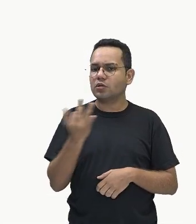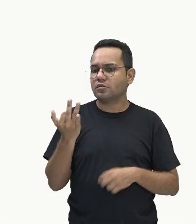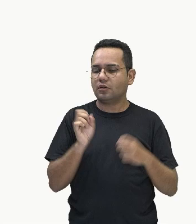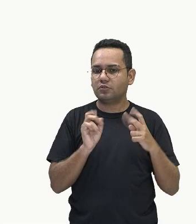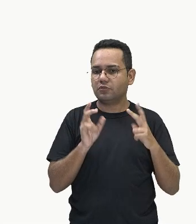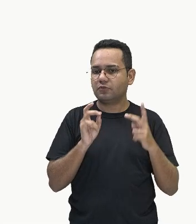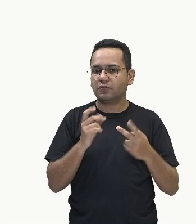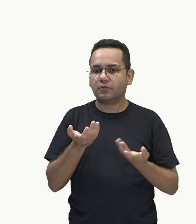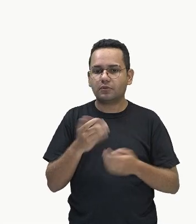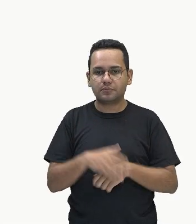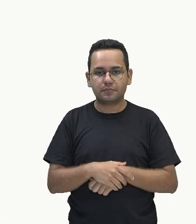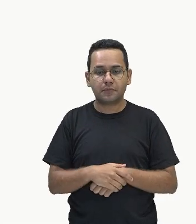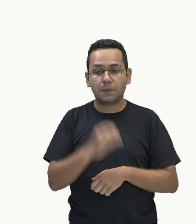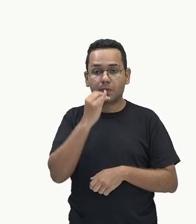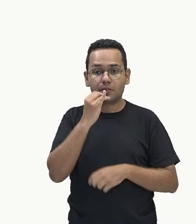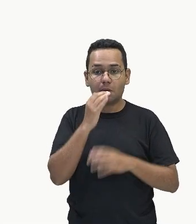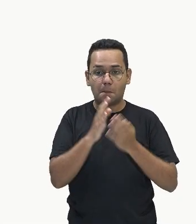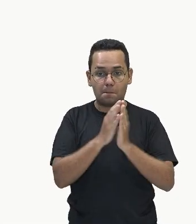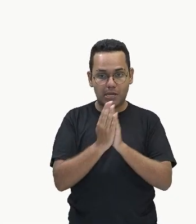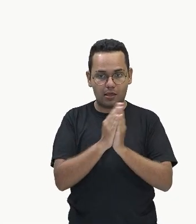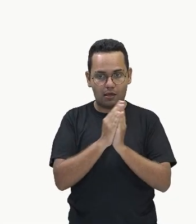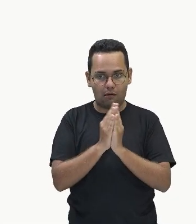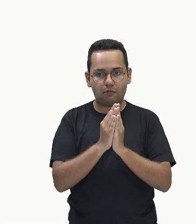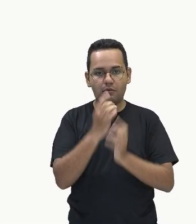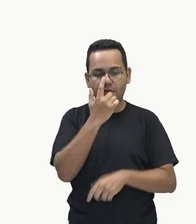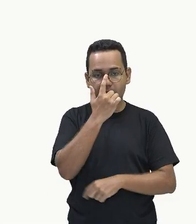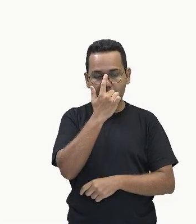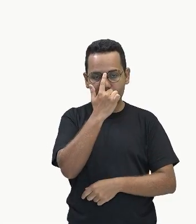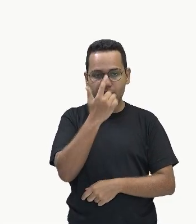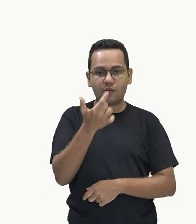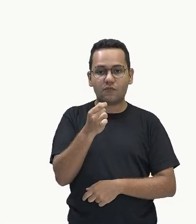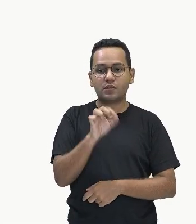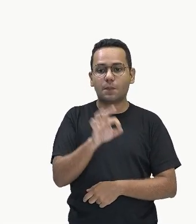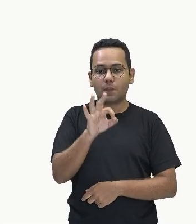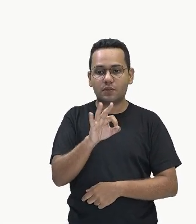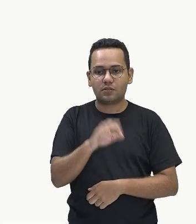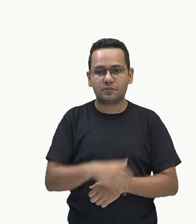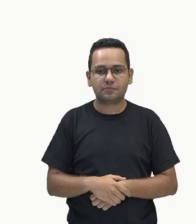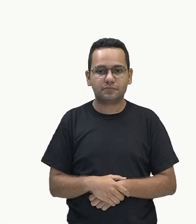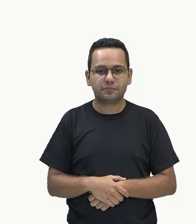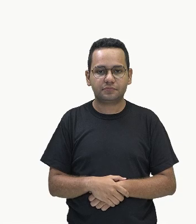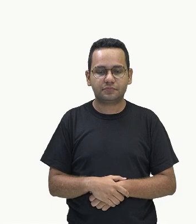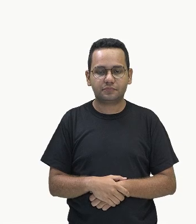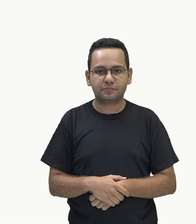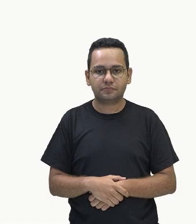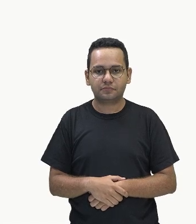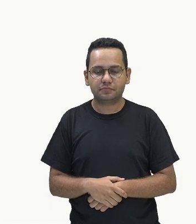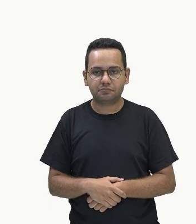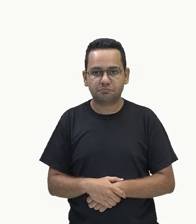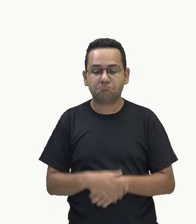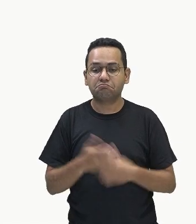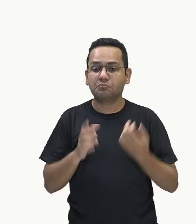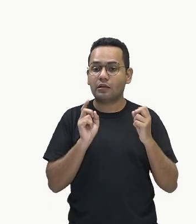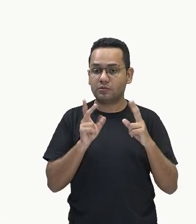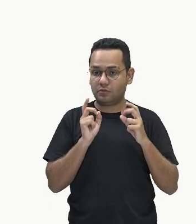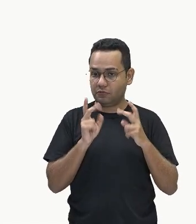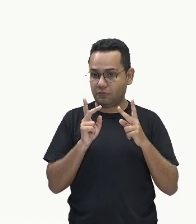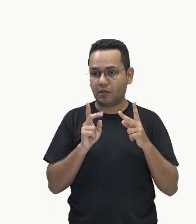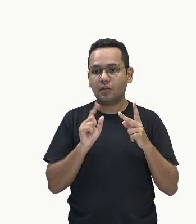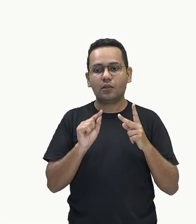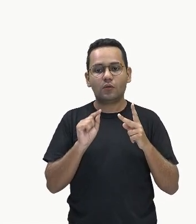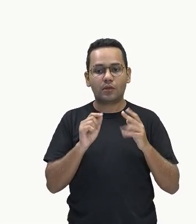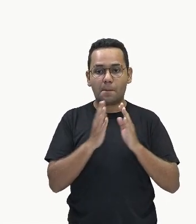Ó, de brinquedos, ela efetuou 20%. Então, 20% da exportação dessa empresa foram